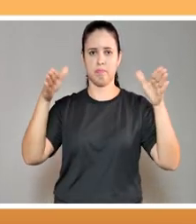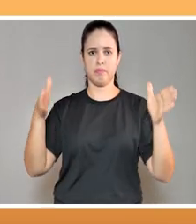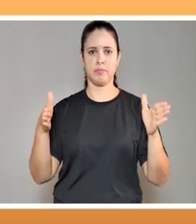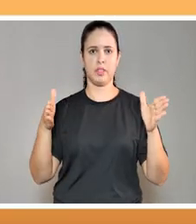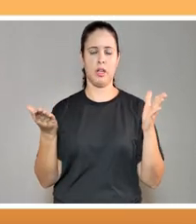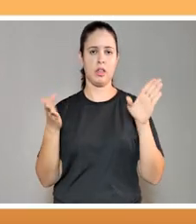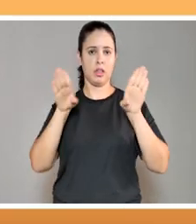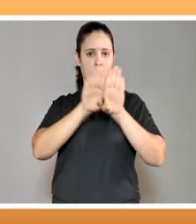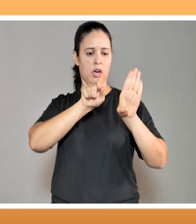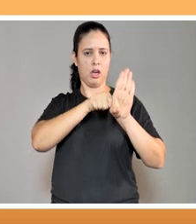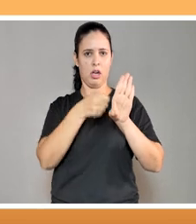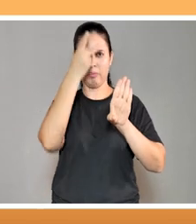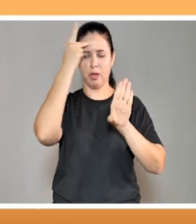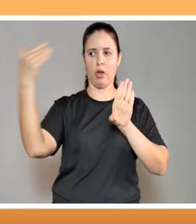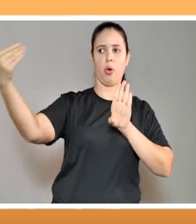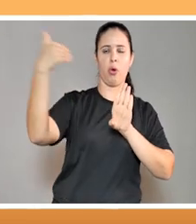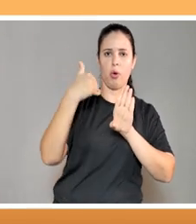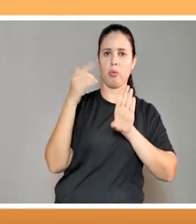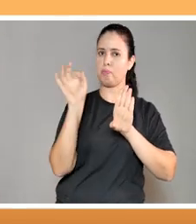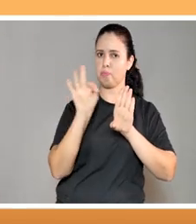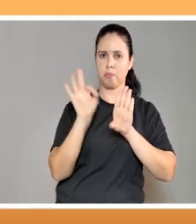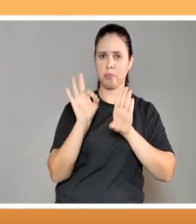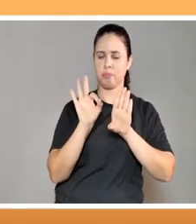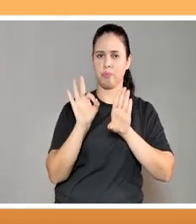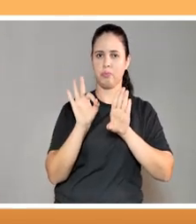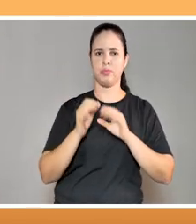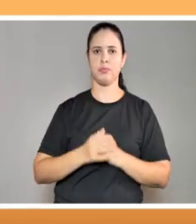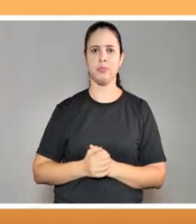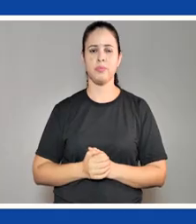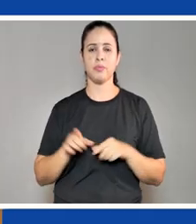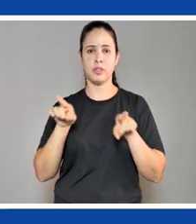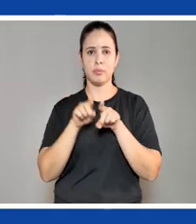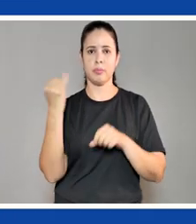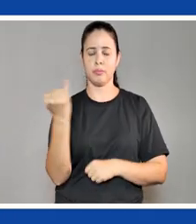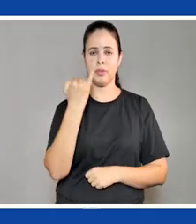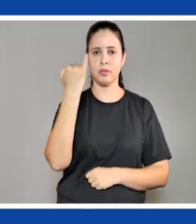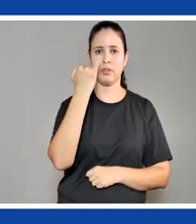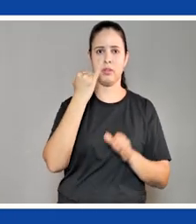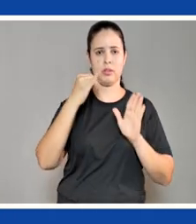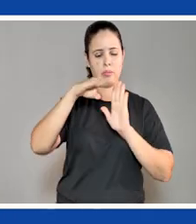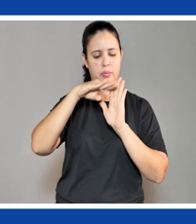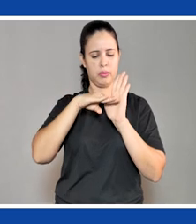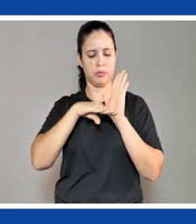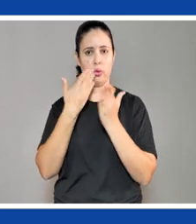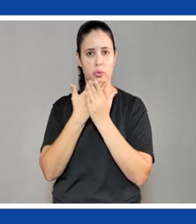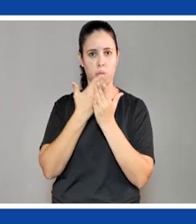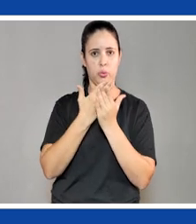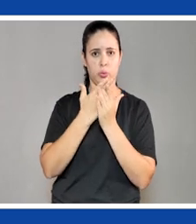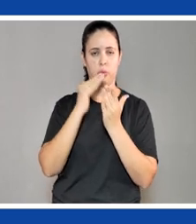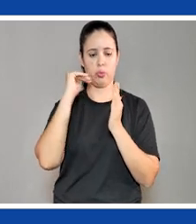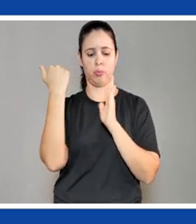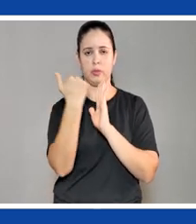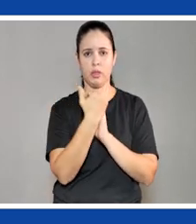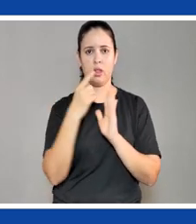para que não corra o risco de ter uma interferência durante o período de aprendizagem. É importante estabelecer uma rotina de estudos, para isso é